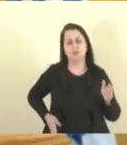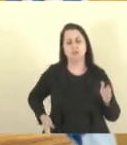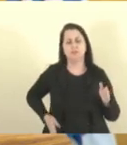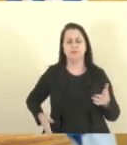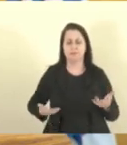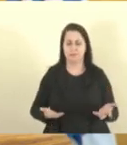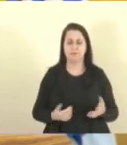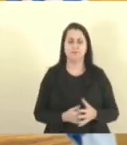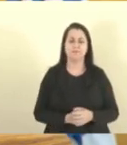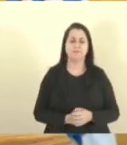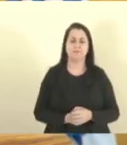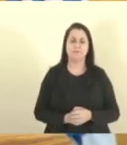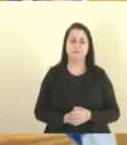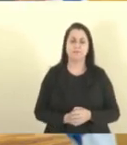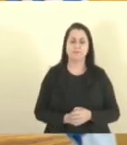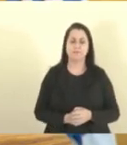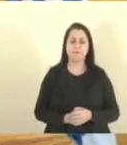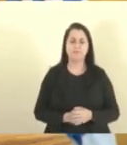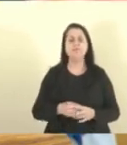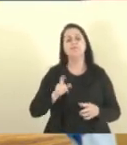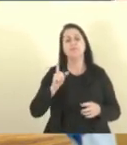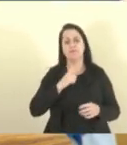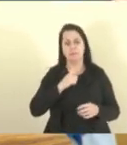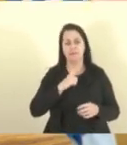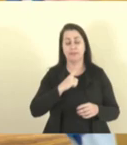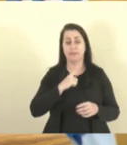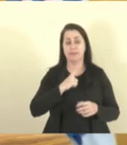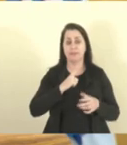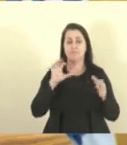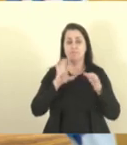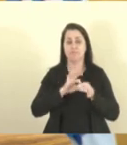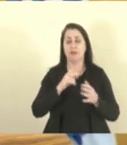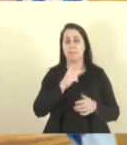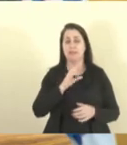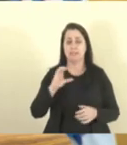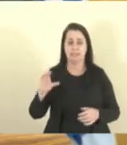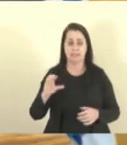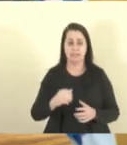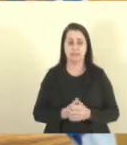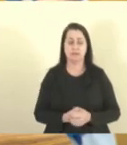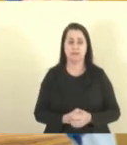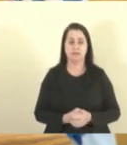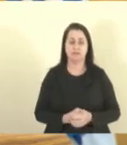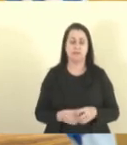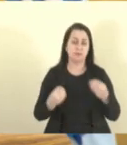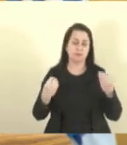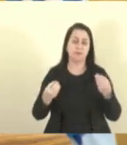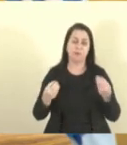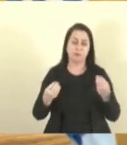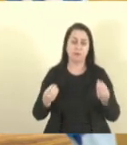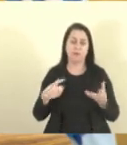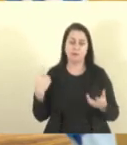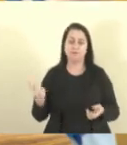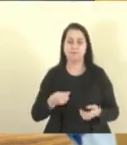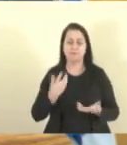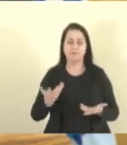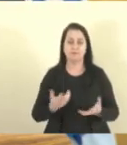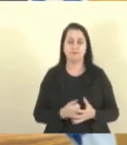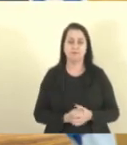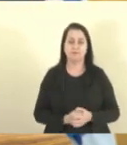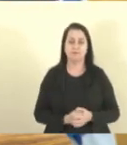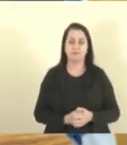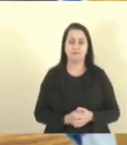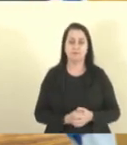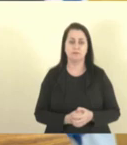pilantra, que está envolvido com o PCC, que ponto que a gente chegou, aí ainda tem o